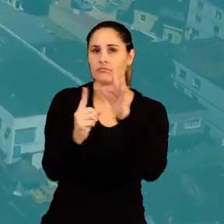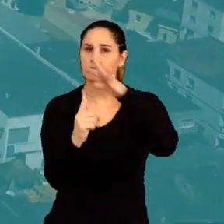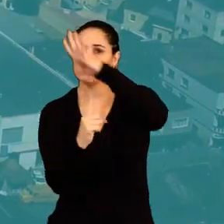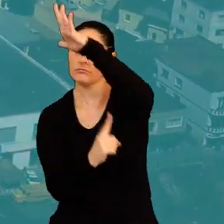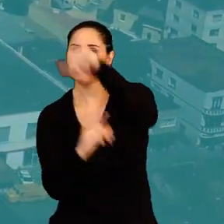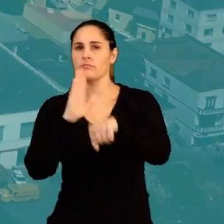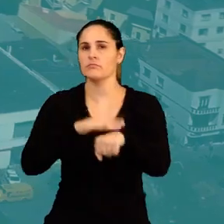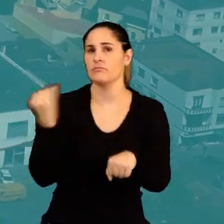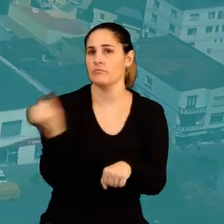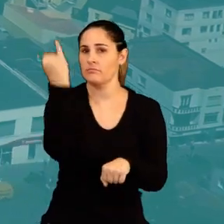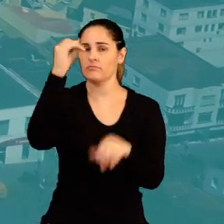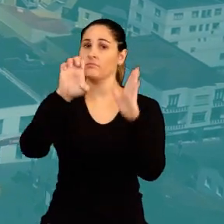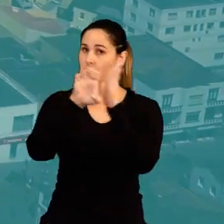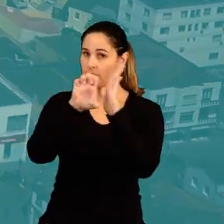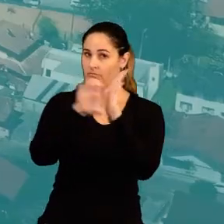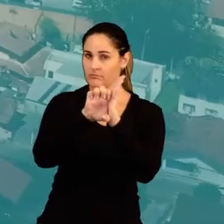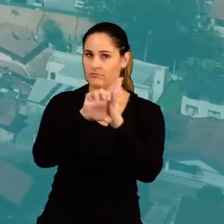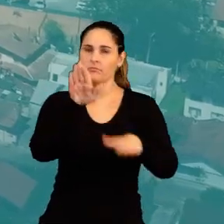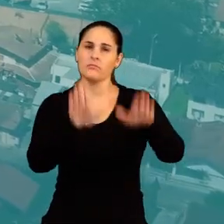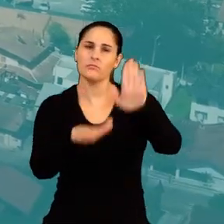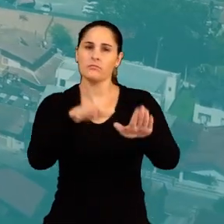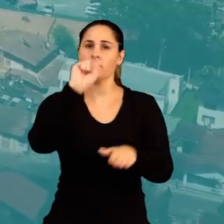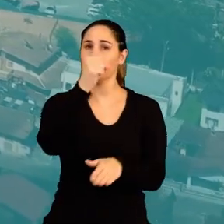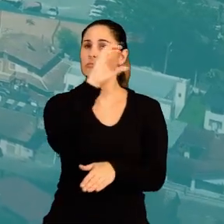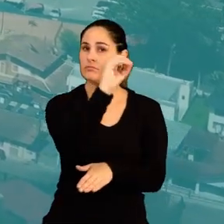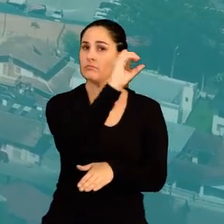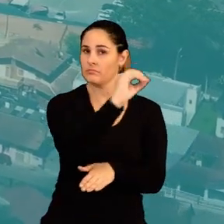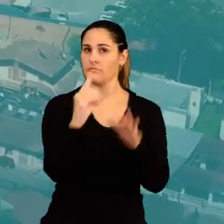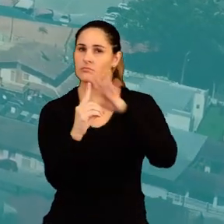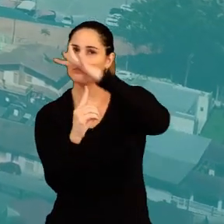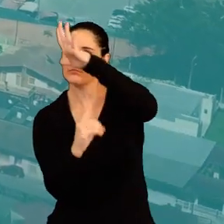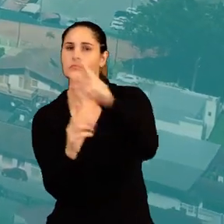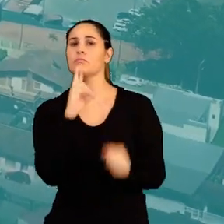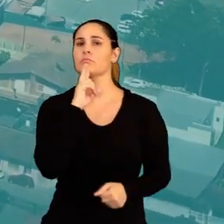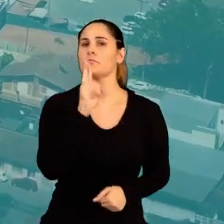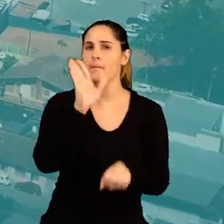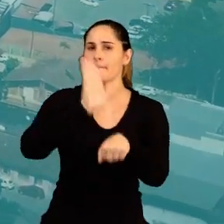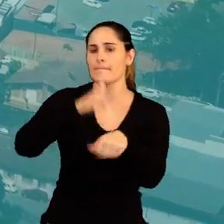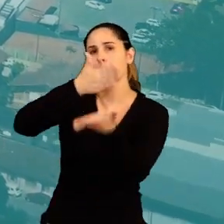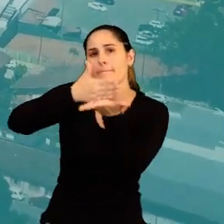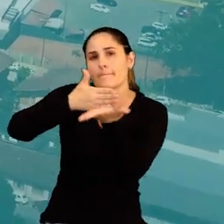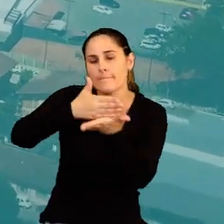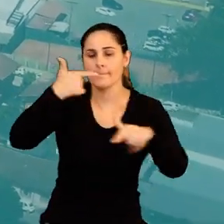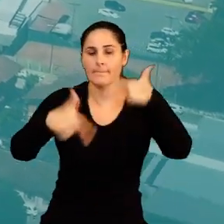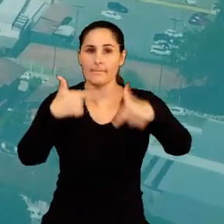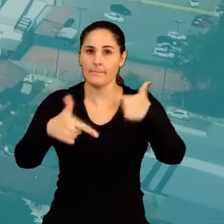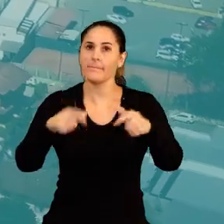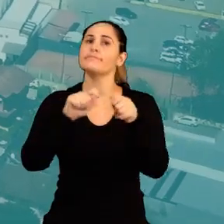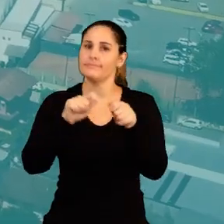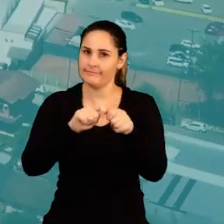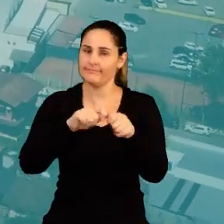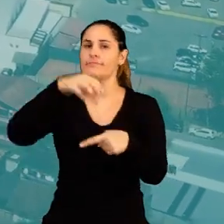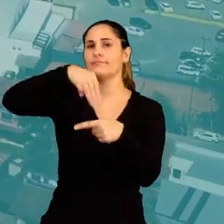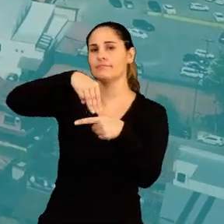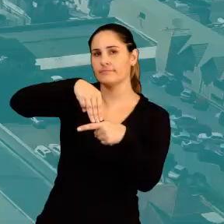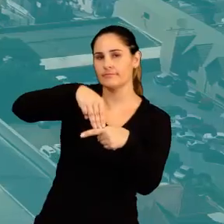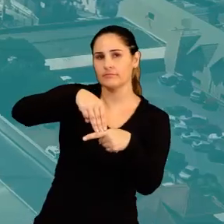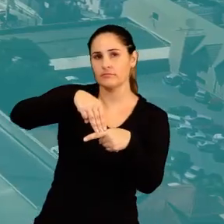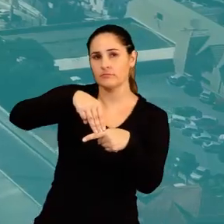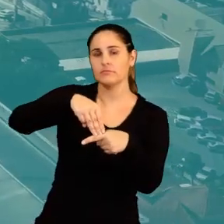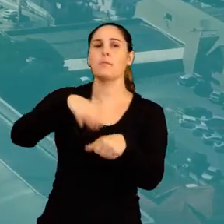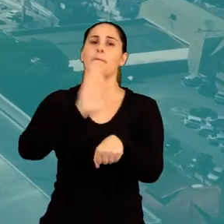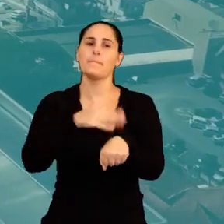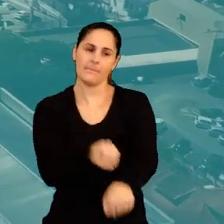industrial como destaque em sua economia. São cerca de 800 indústrias que respondem por mais da metade dos empregos gerados no município.